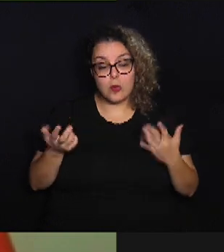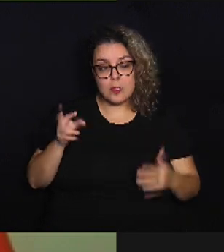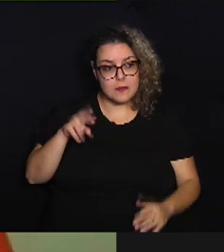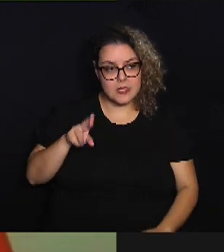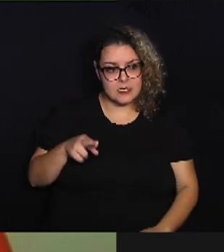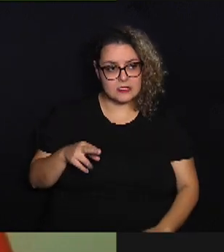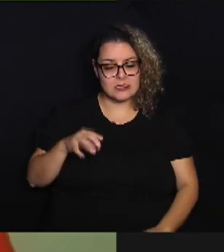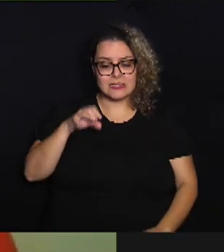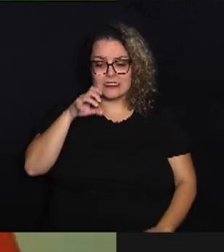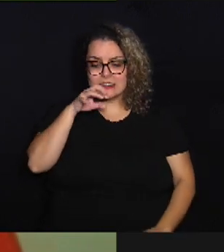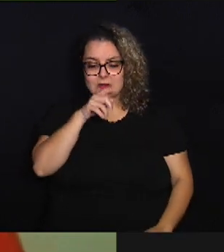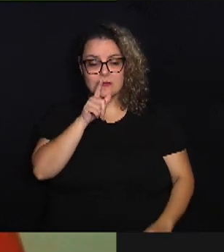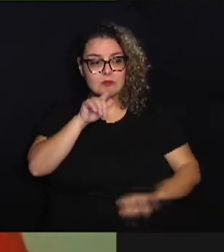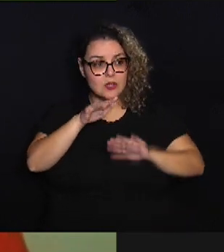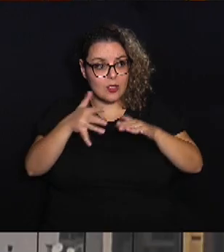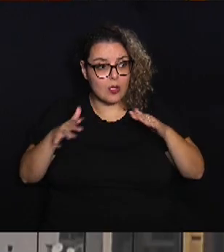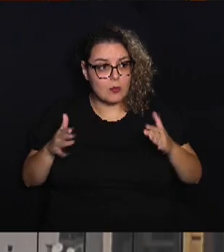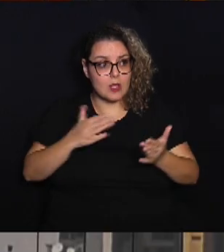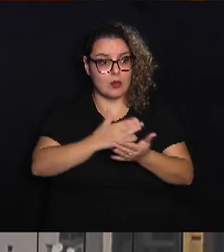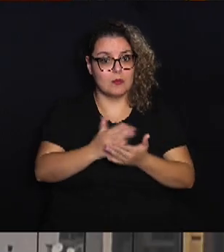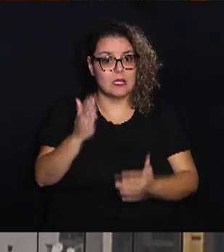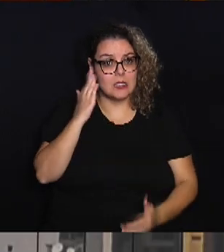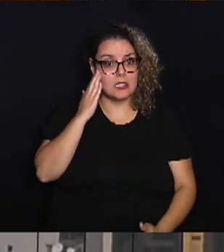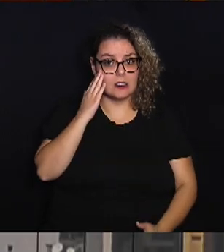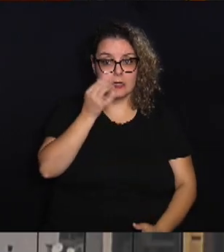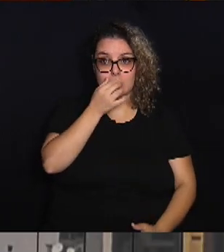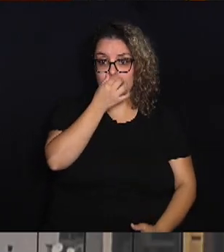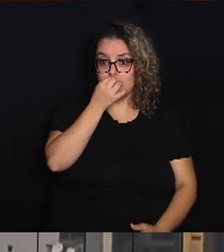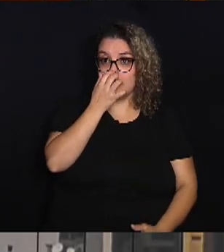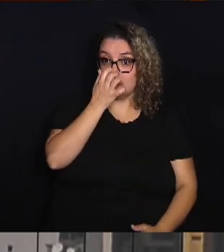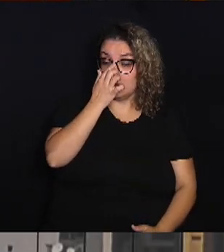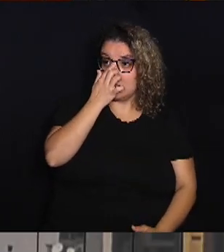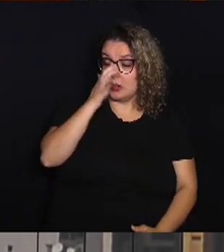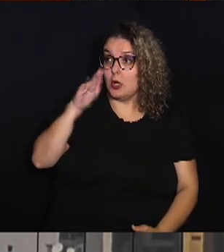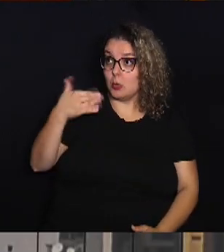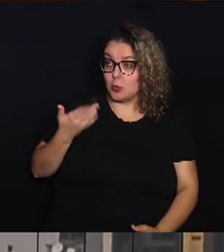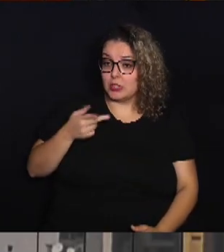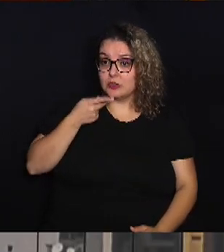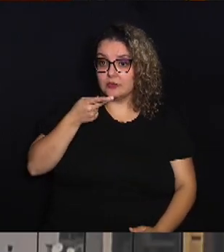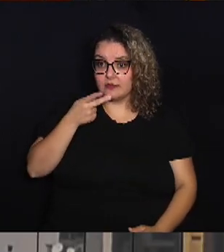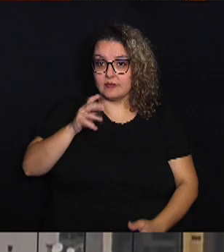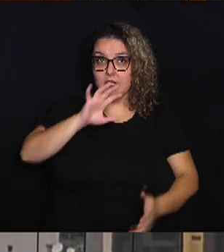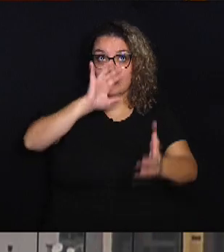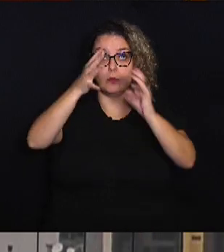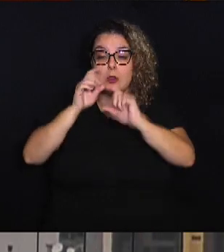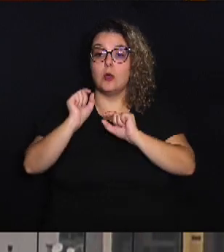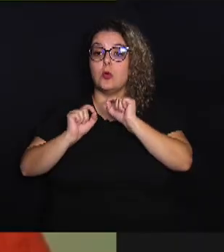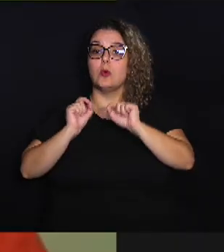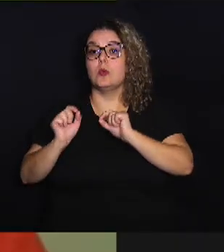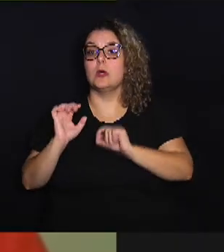superaquecimento para a gente começar a entender um pouquinho. Então, quando a gente fala de mudanças climáticas, o que acontece?